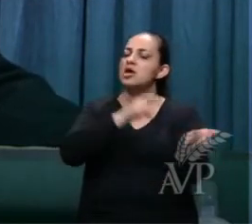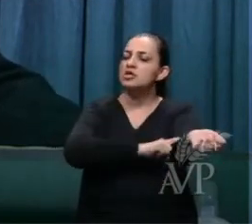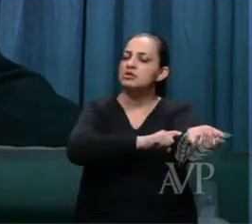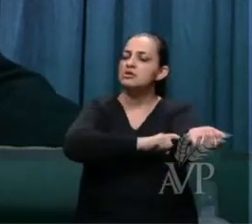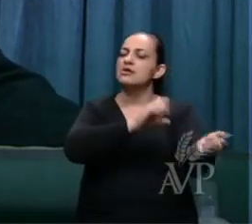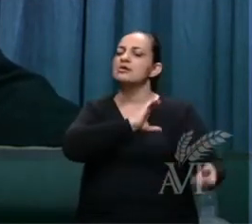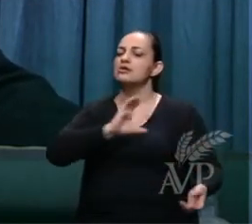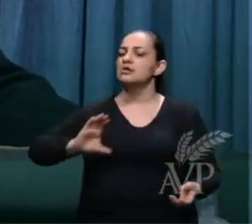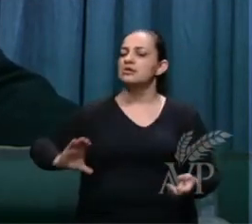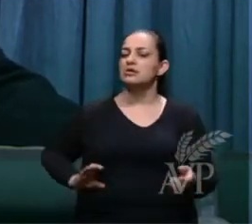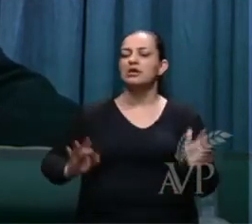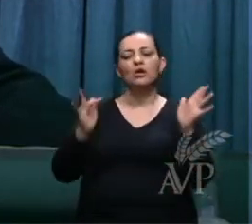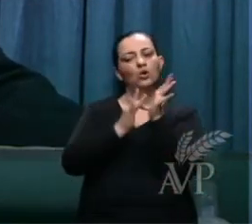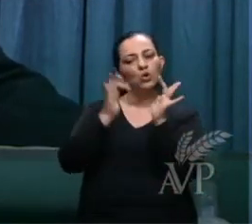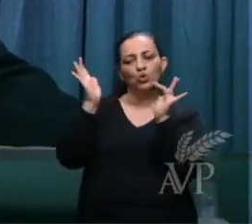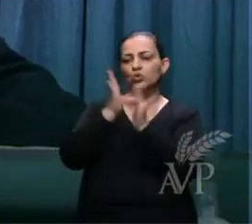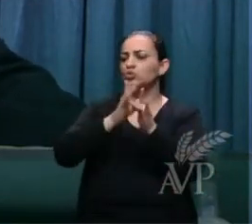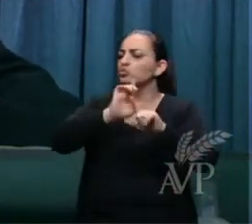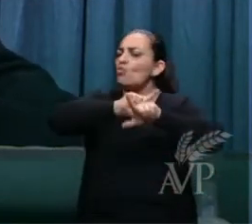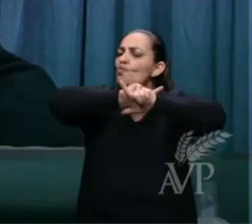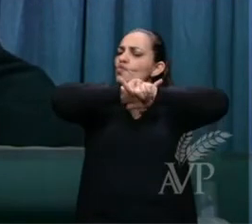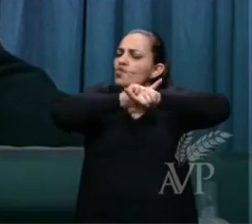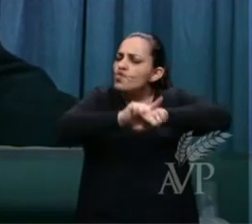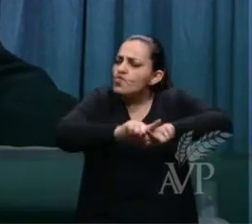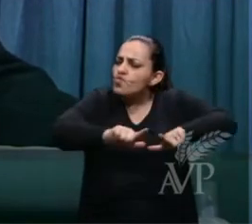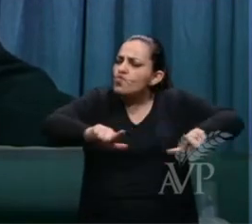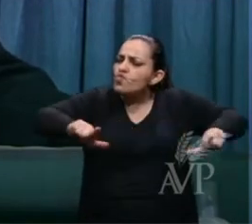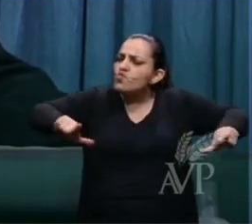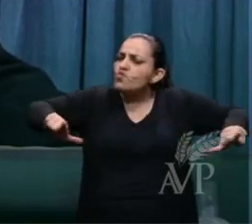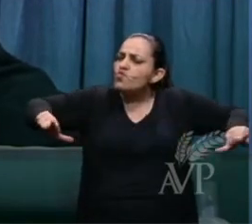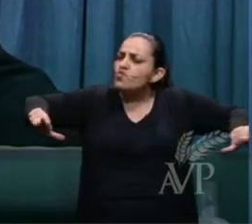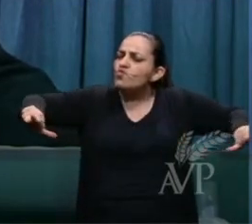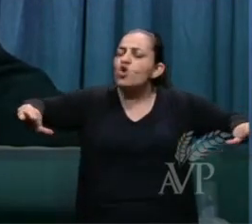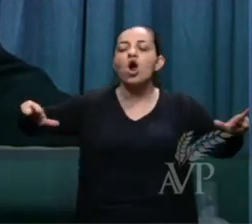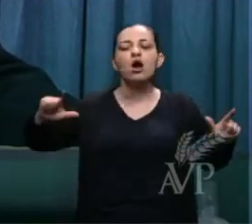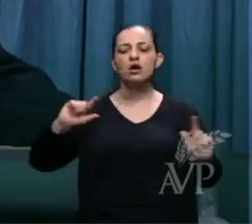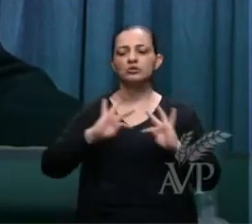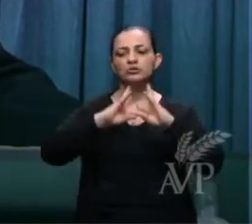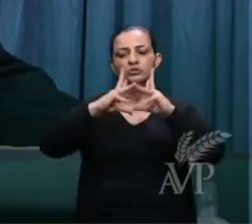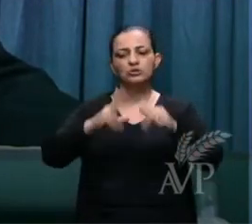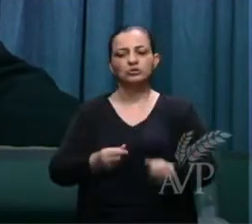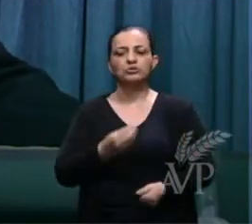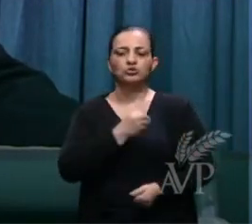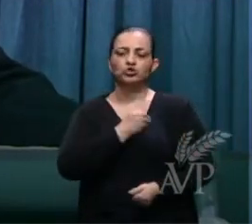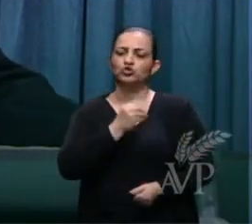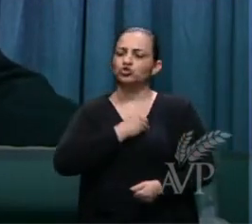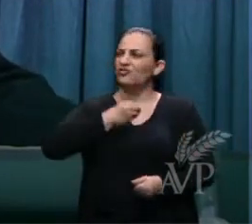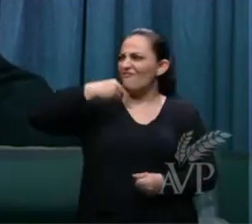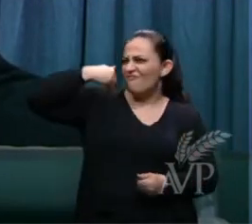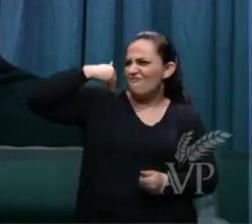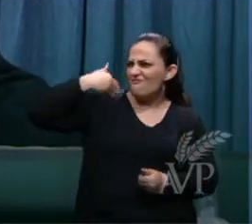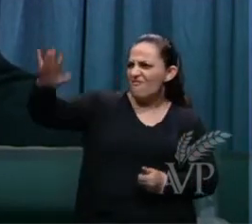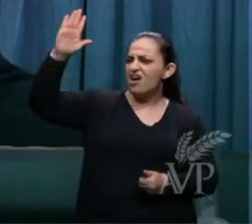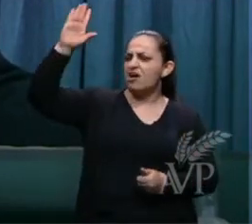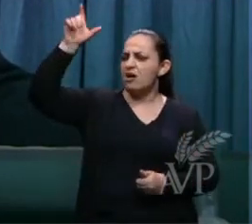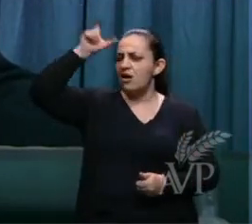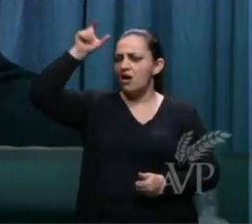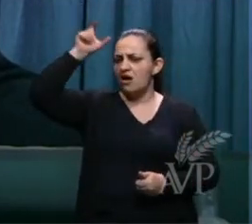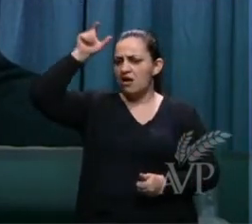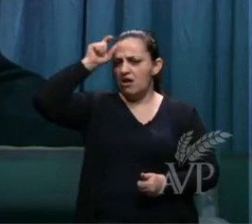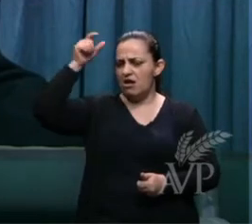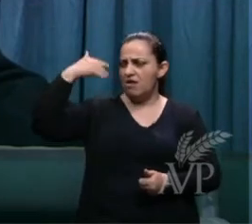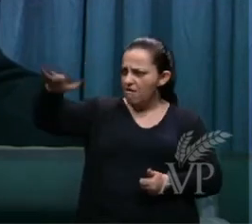lavou e purificou de todo pecado vai-te satanás